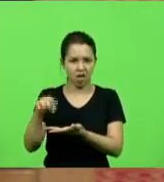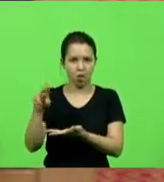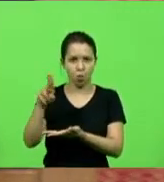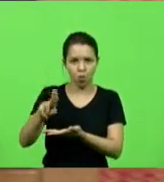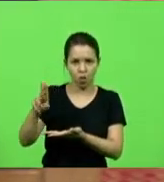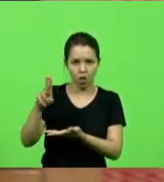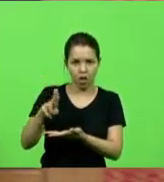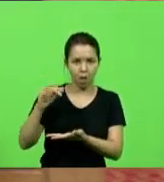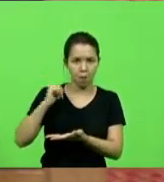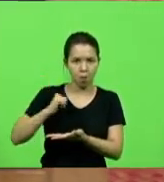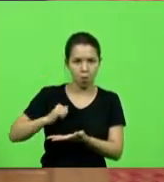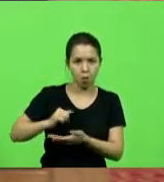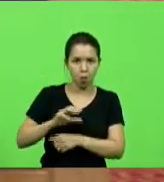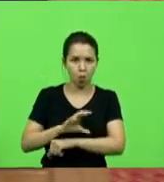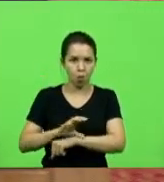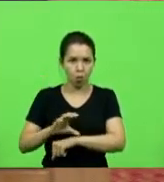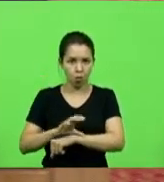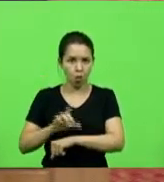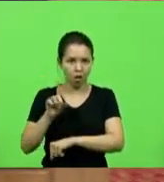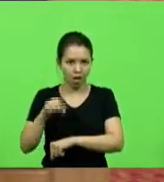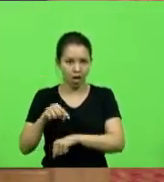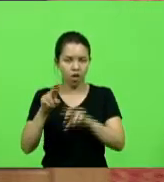Universidade Federal.